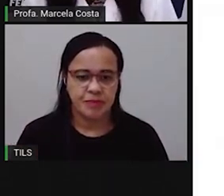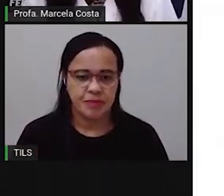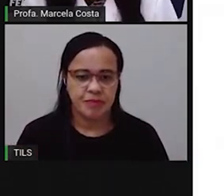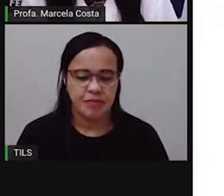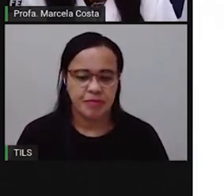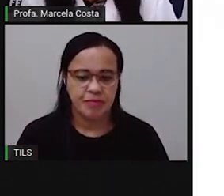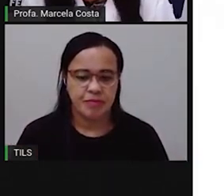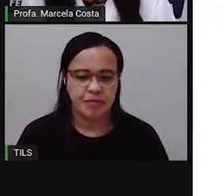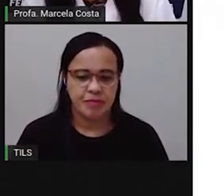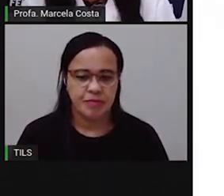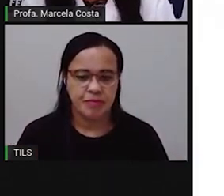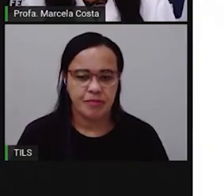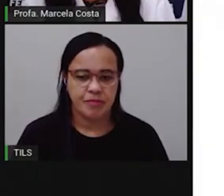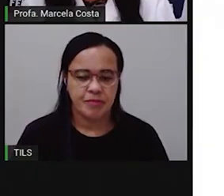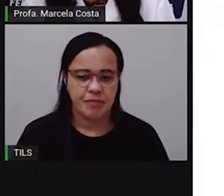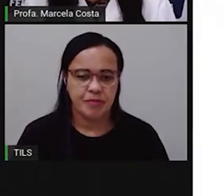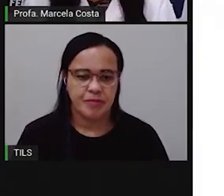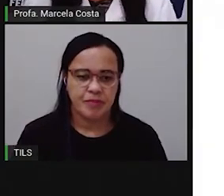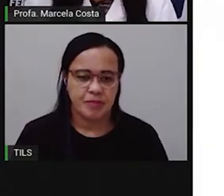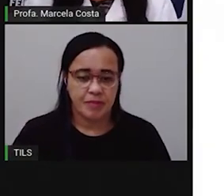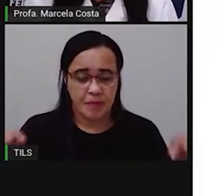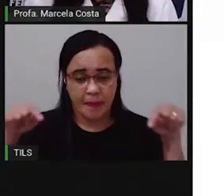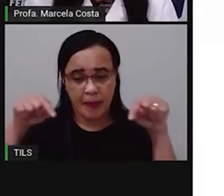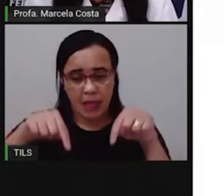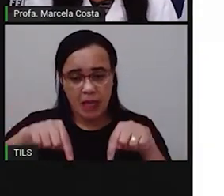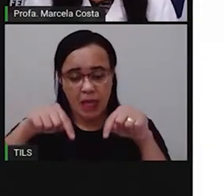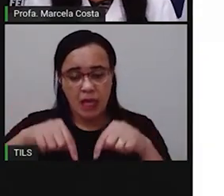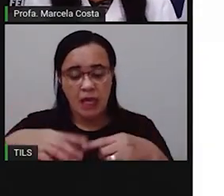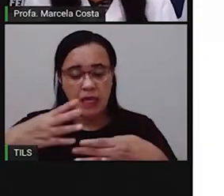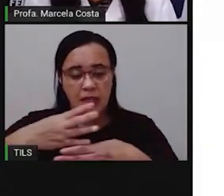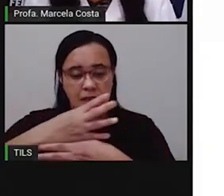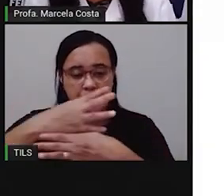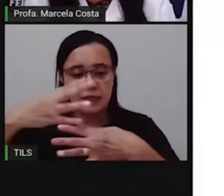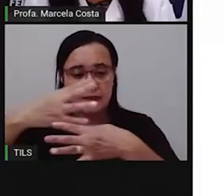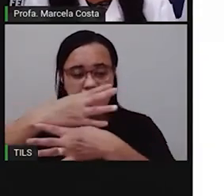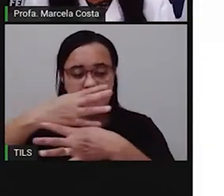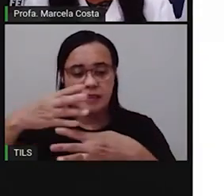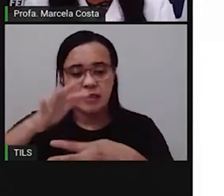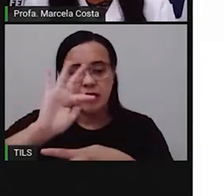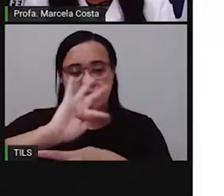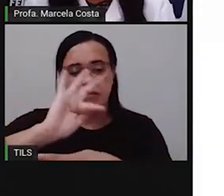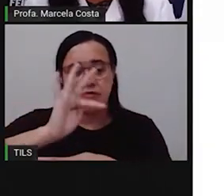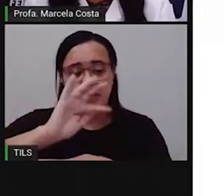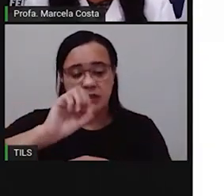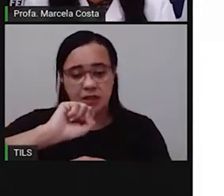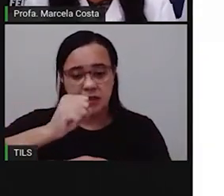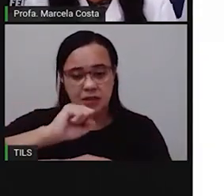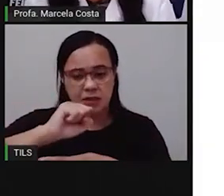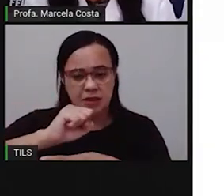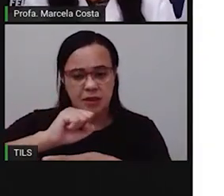Aqui, na nossa cidade, existem muitos bairros?